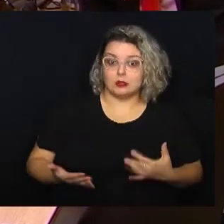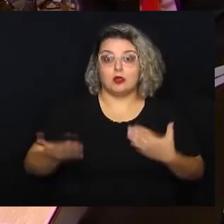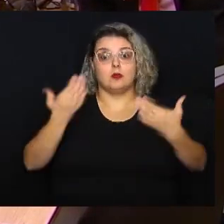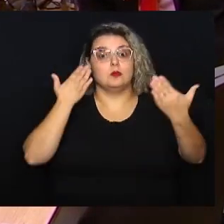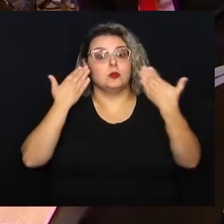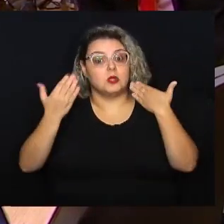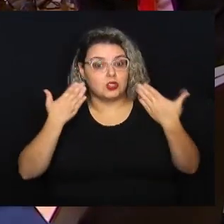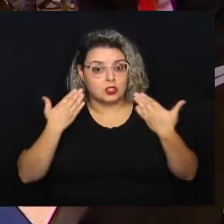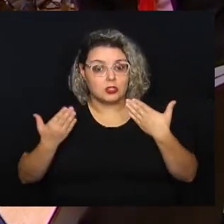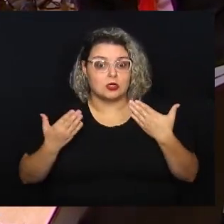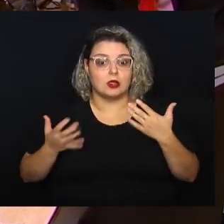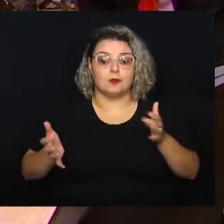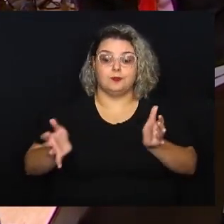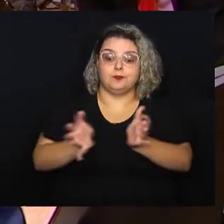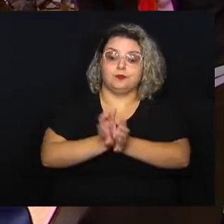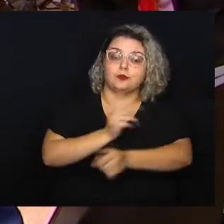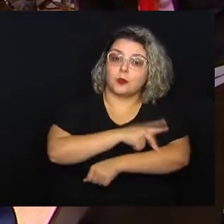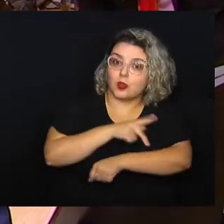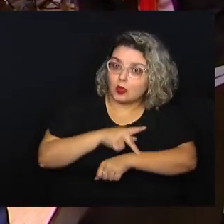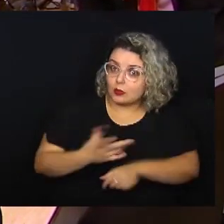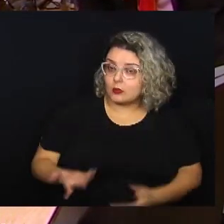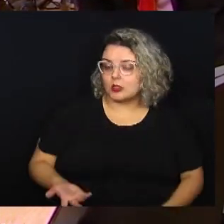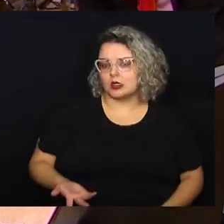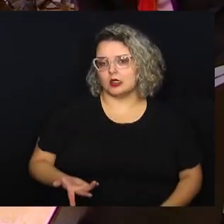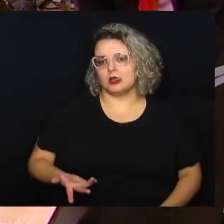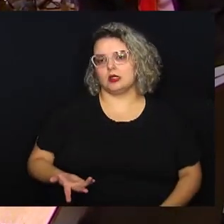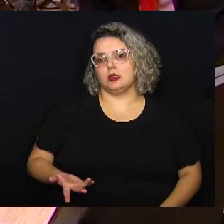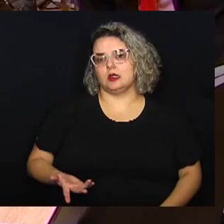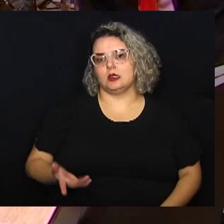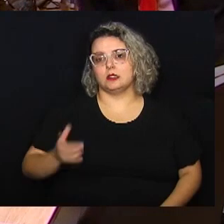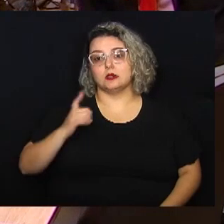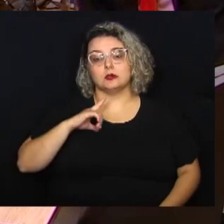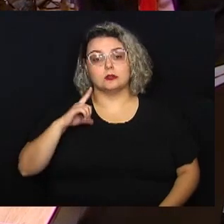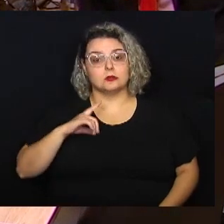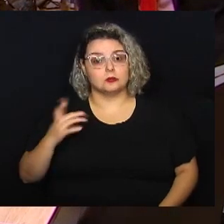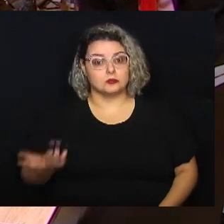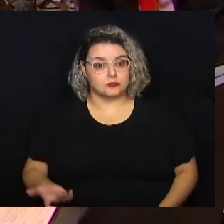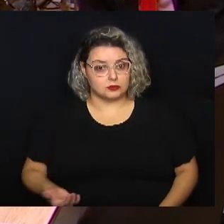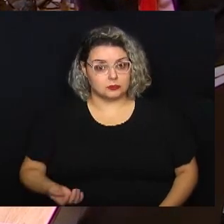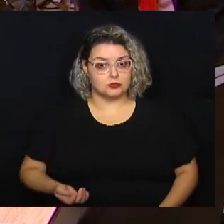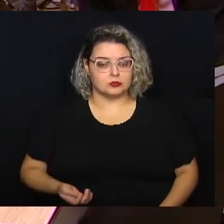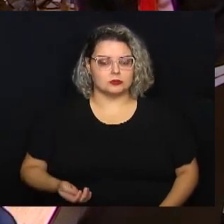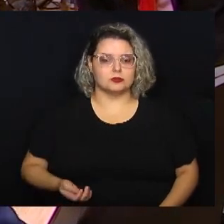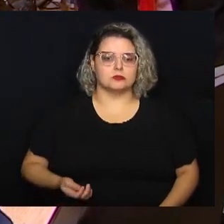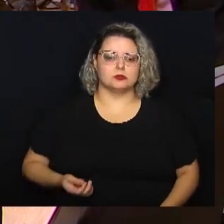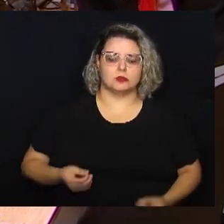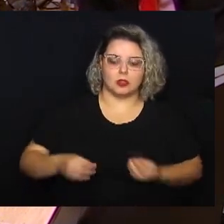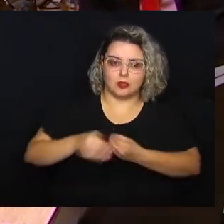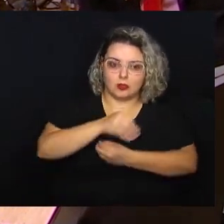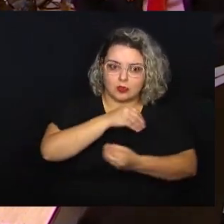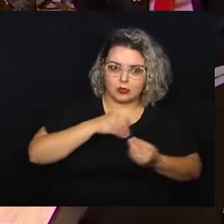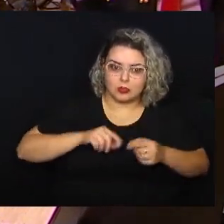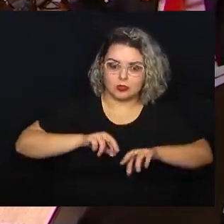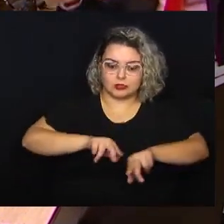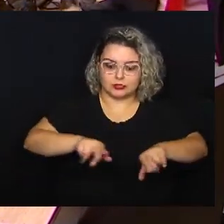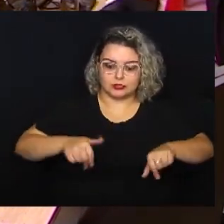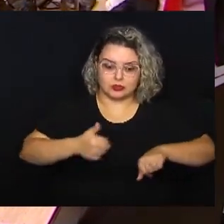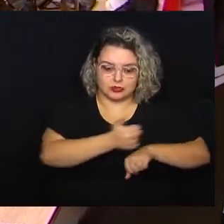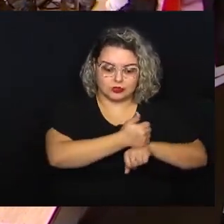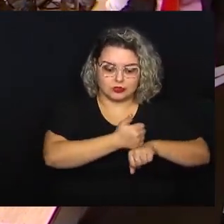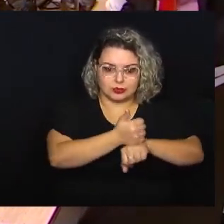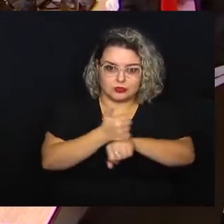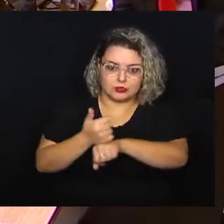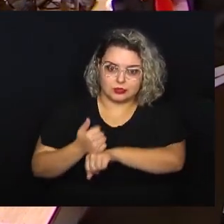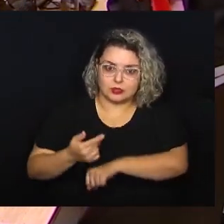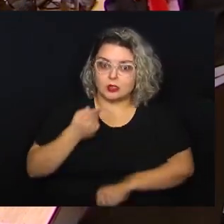psicólogos, corpo pedagógico. Então, assim, você tem o envolvimento de vários profissionais,